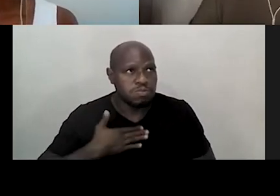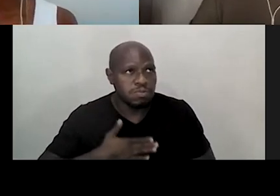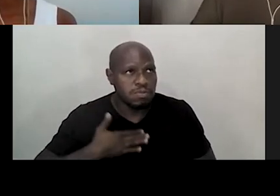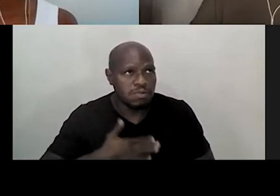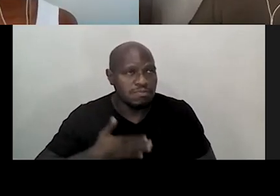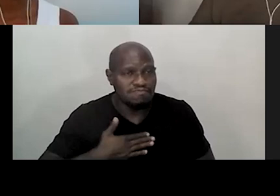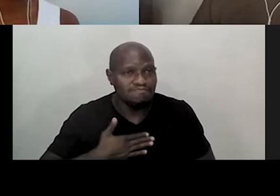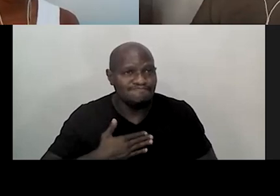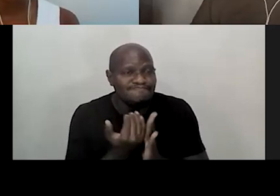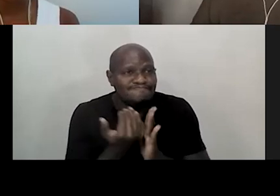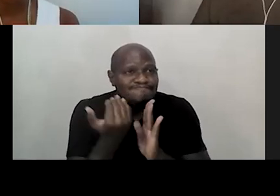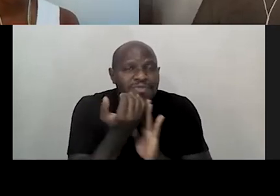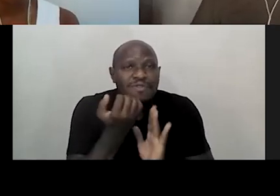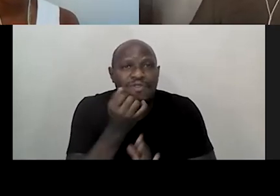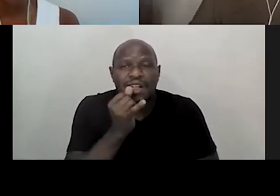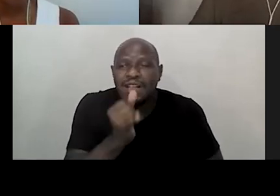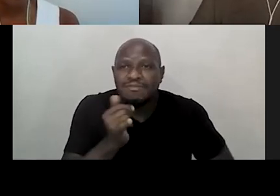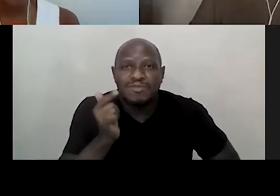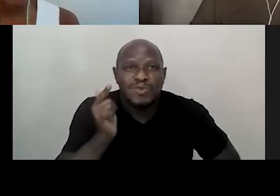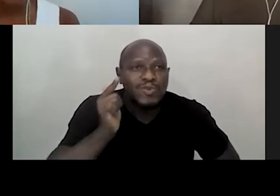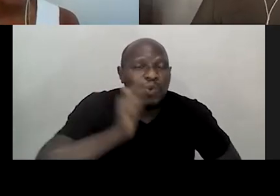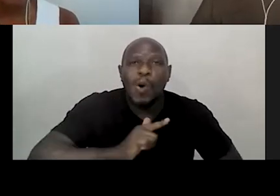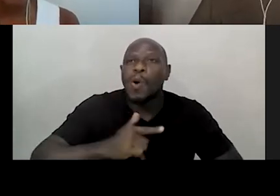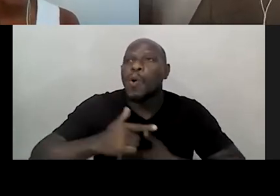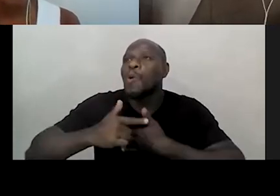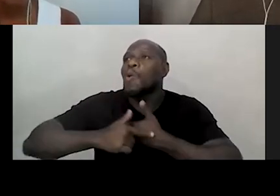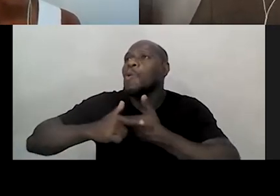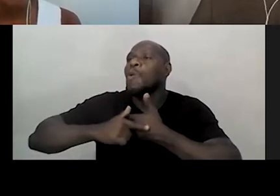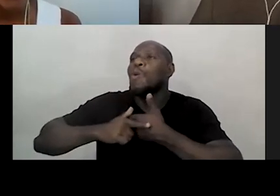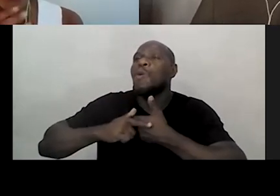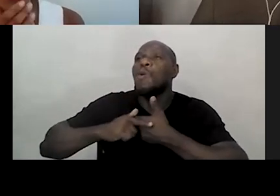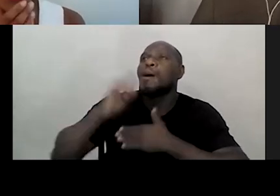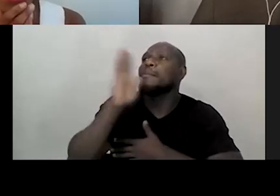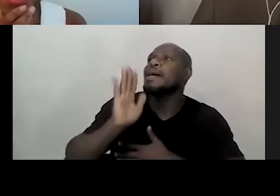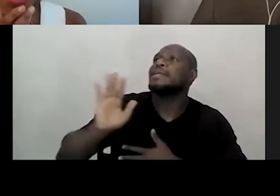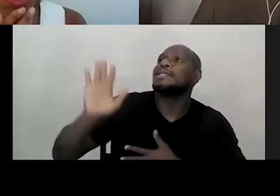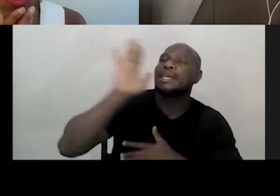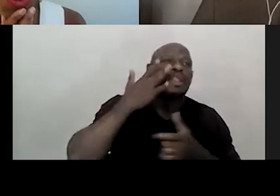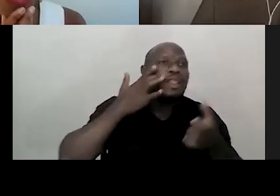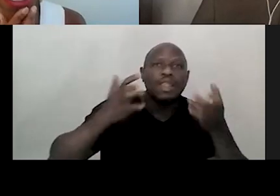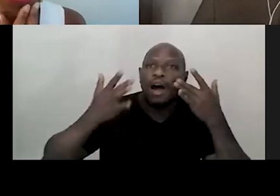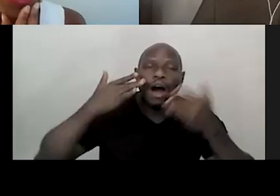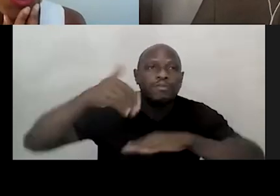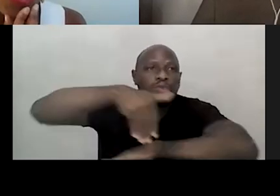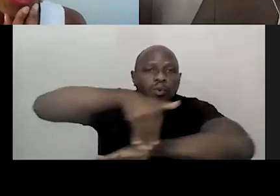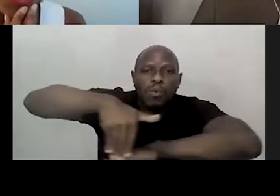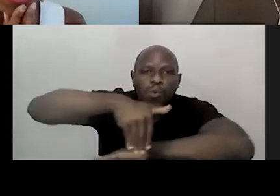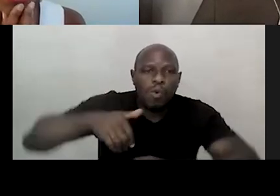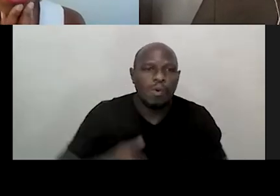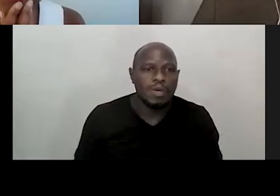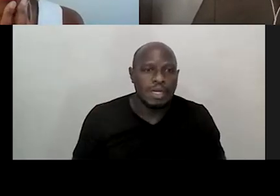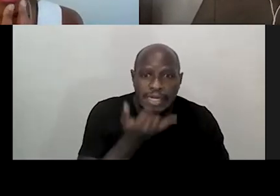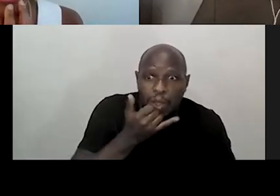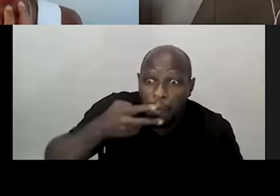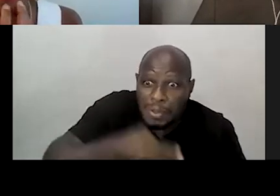e não conseguir, o papel da Rede Brasileira de Teatro de Rua, que é uma rede... desculpa, rapidinho, desculpa te